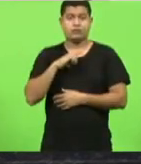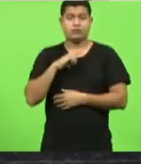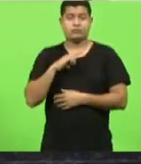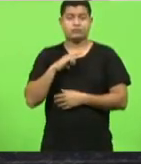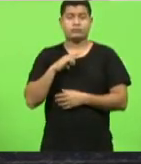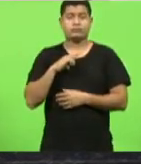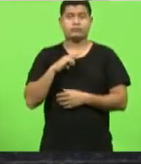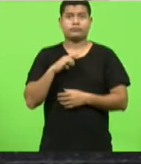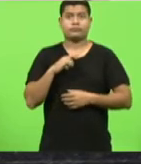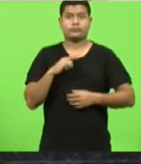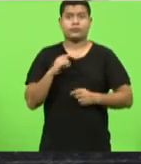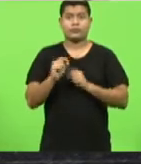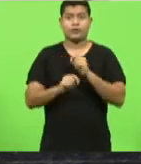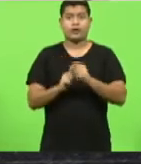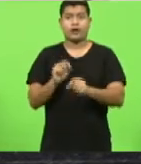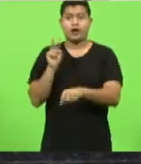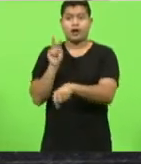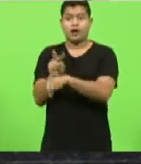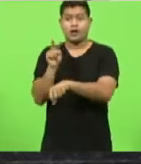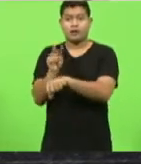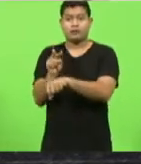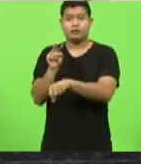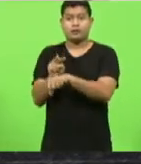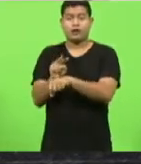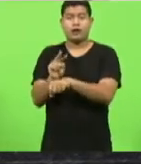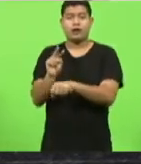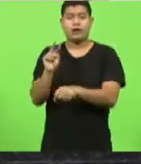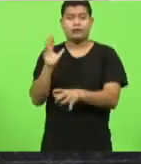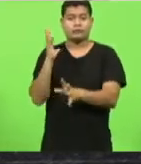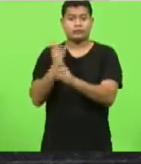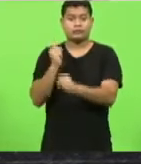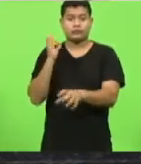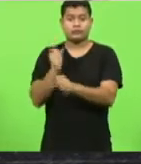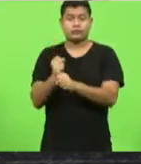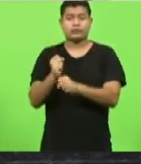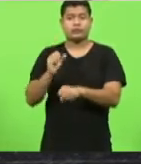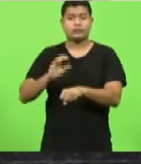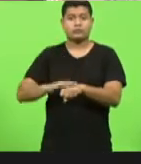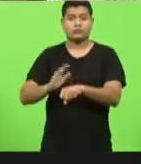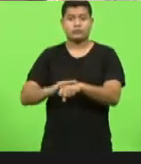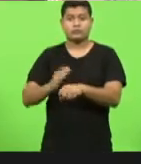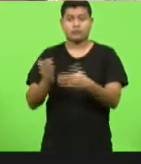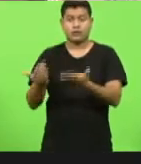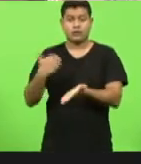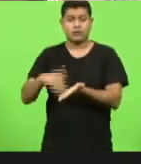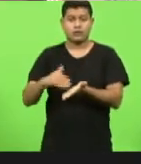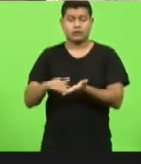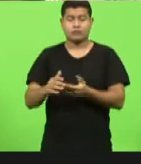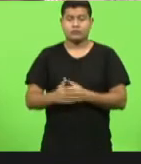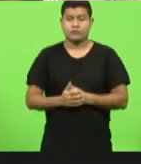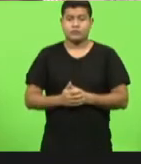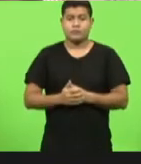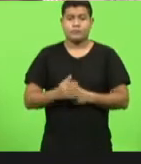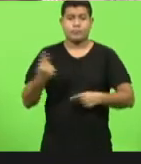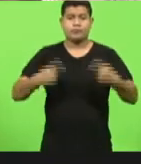auditoria nas contas da pasta em discussão em votação